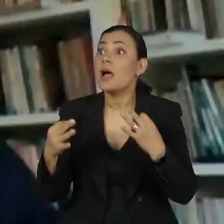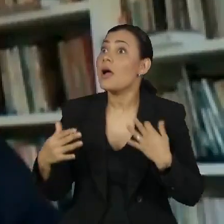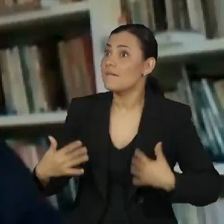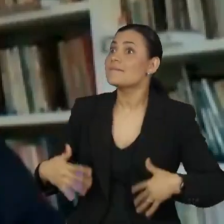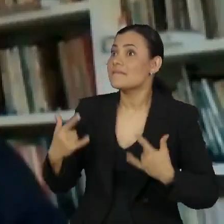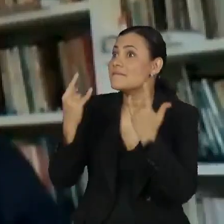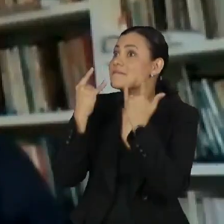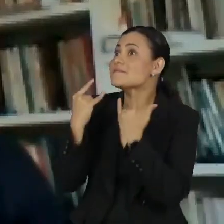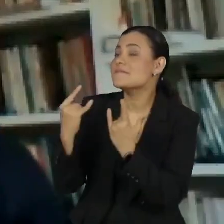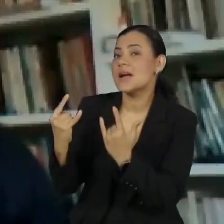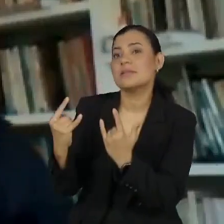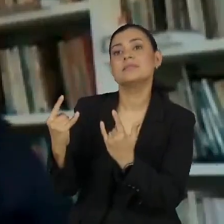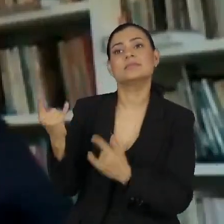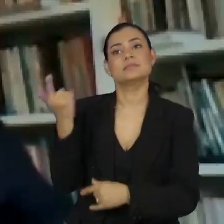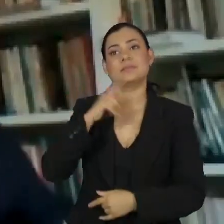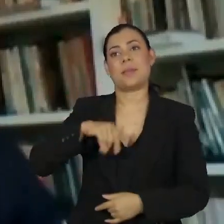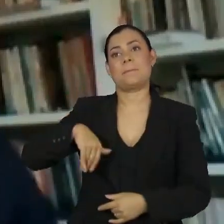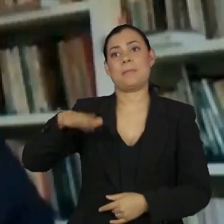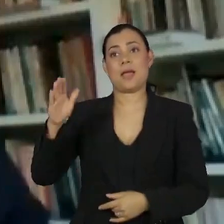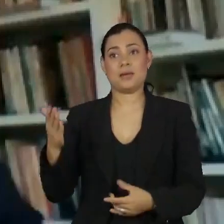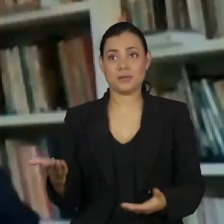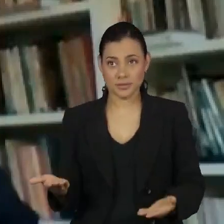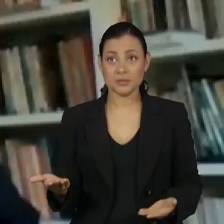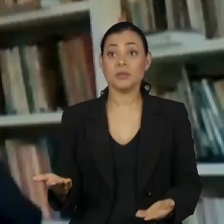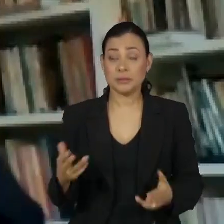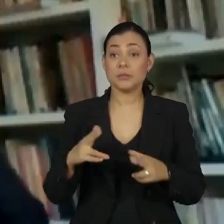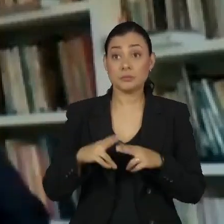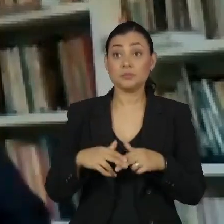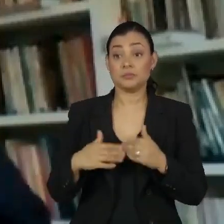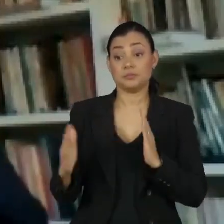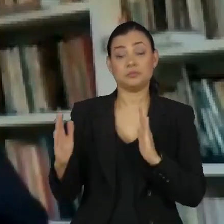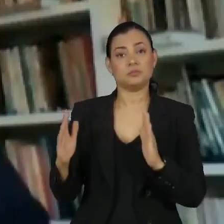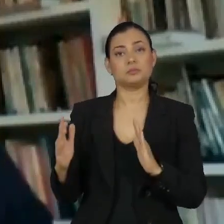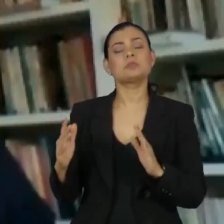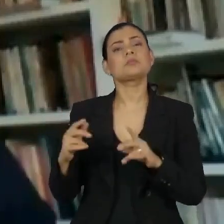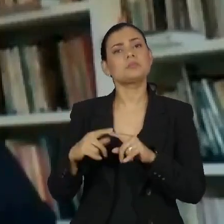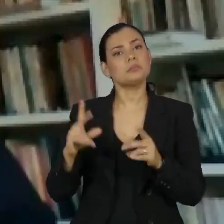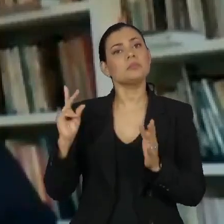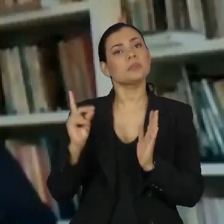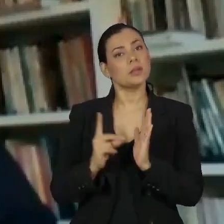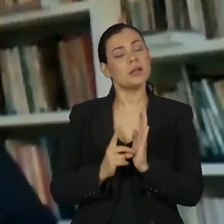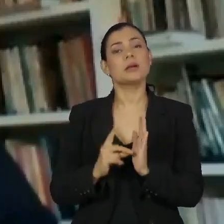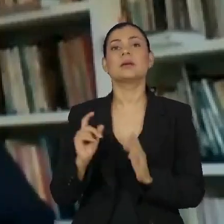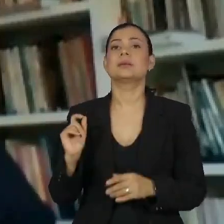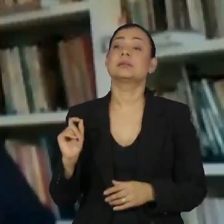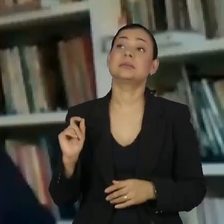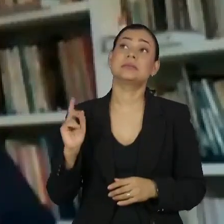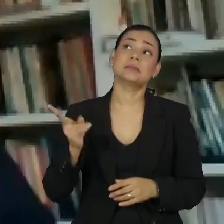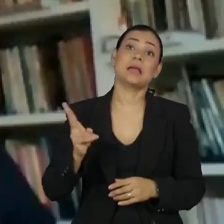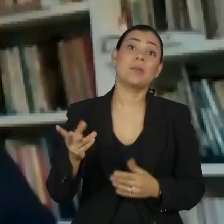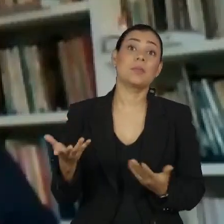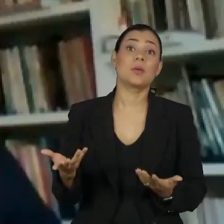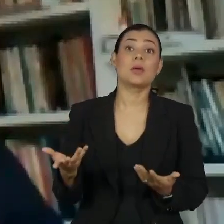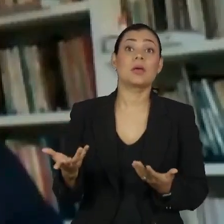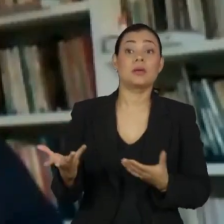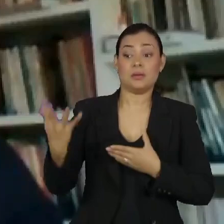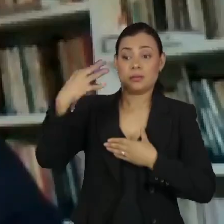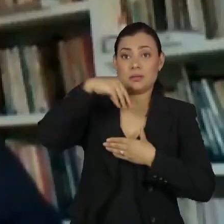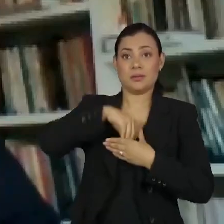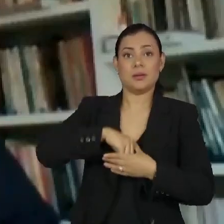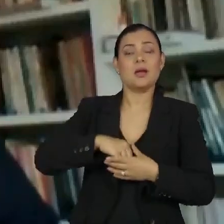tendem também, podem até resistir no primeiro momento, mas eles tendem a incorporar na sua prática.